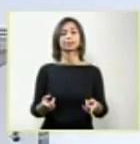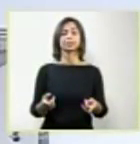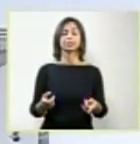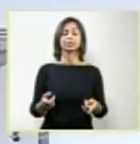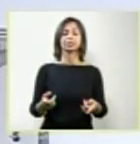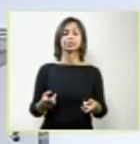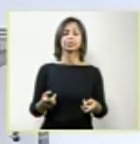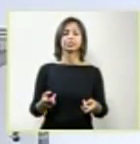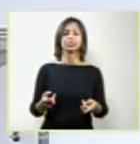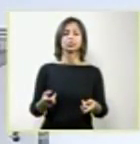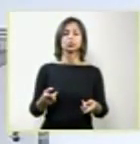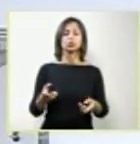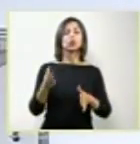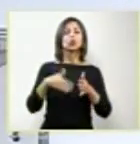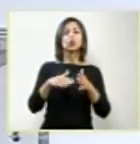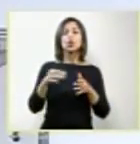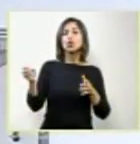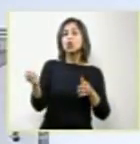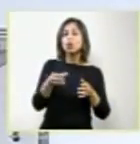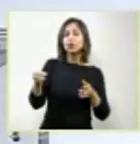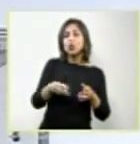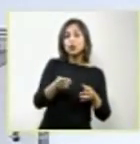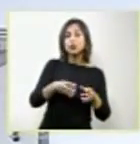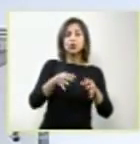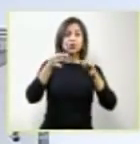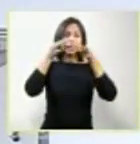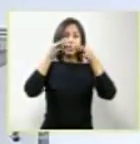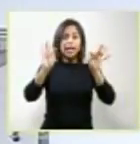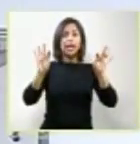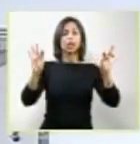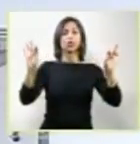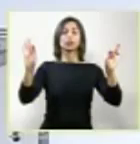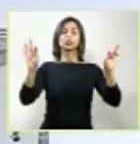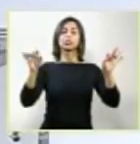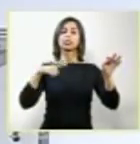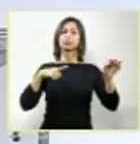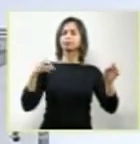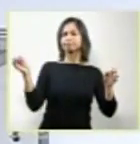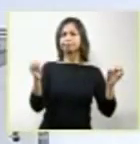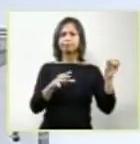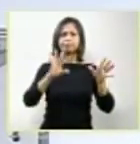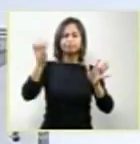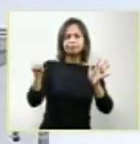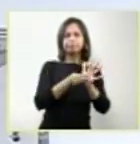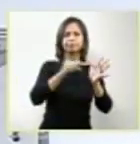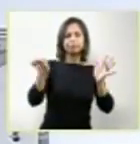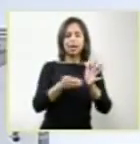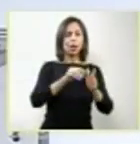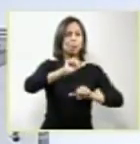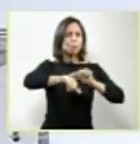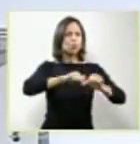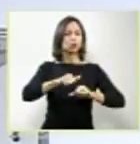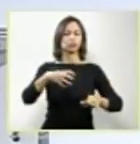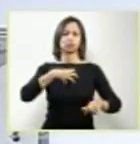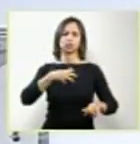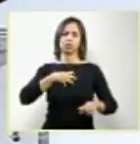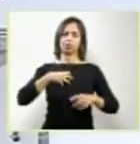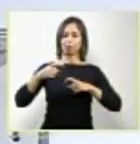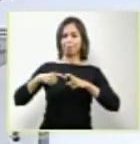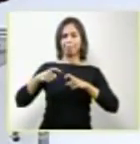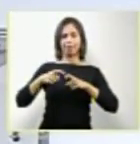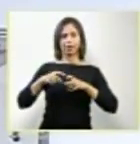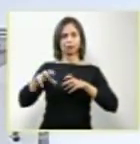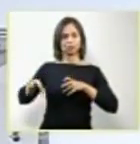essa nova tecnologia tem modificado a prática, especialmente nas